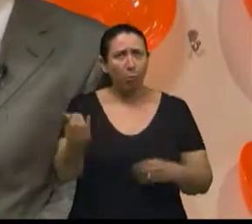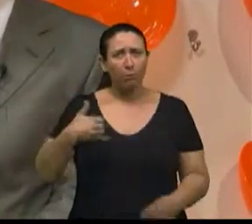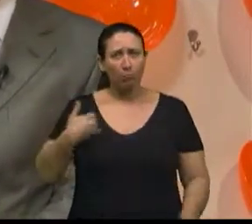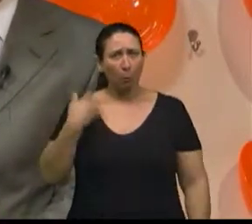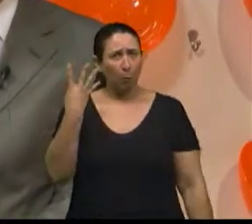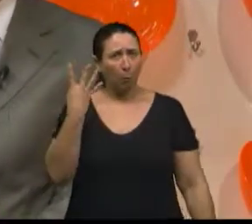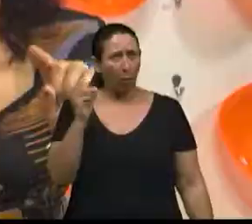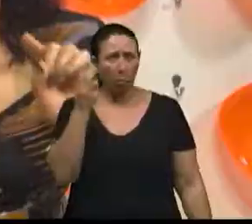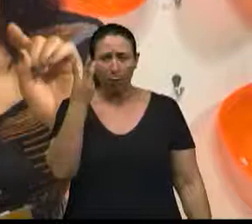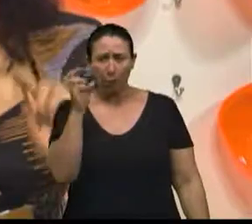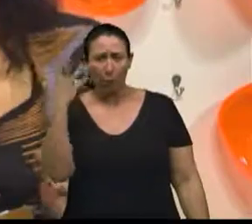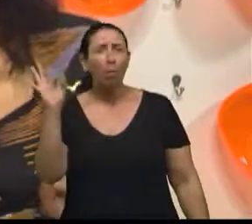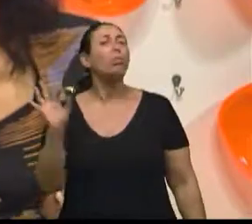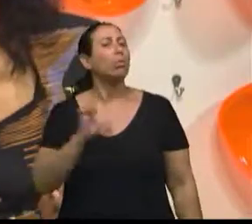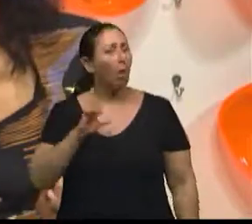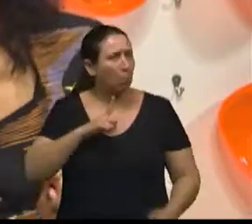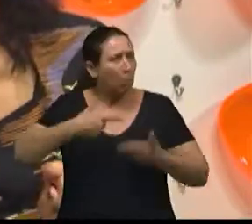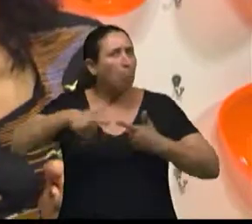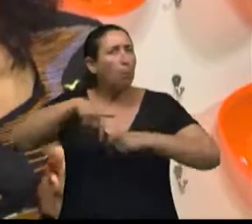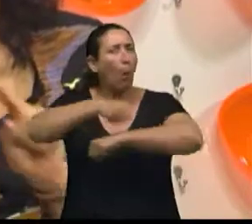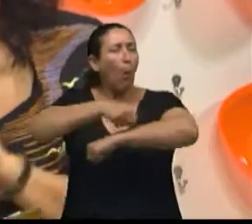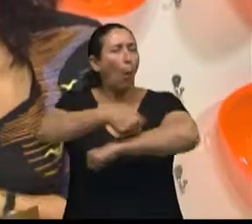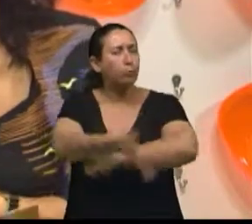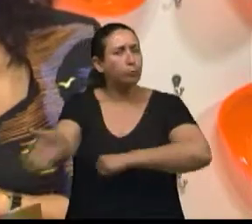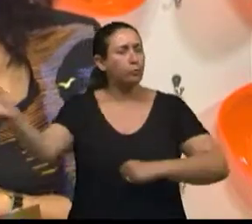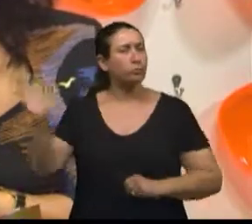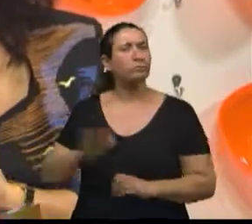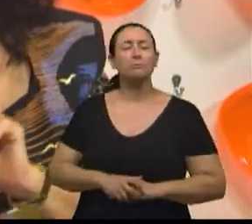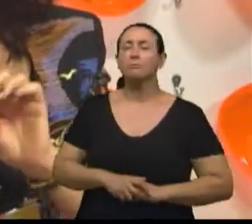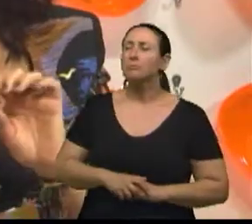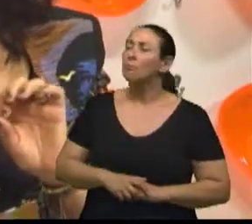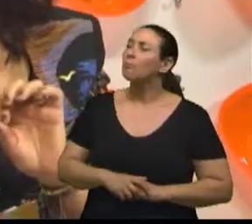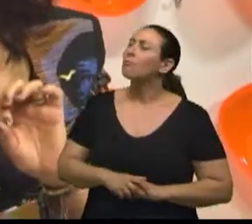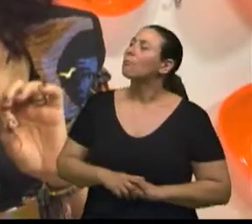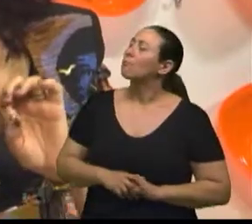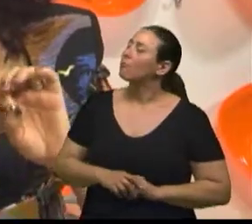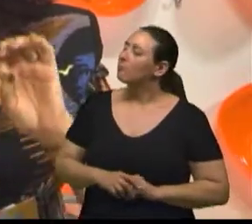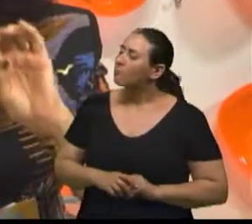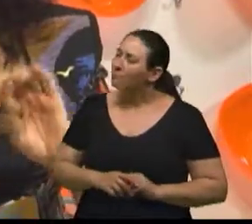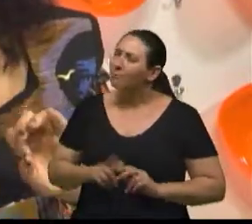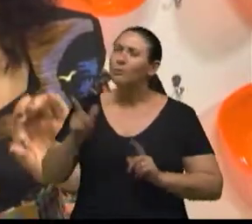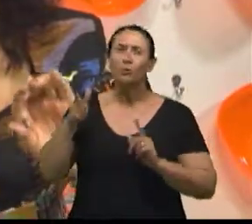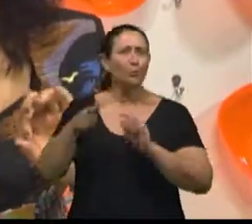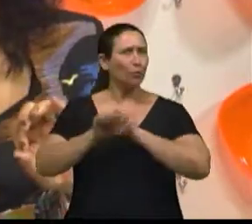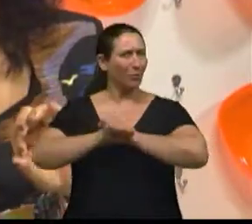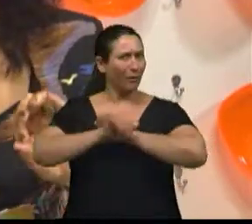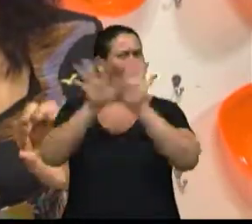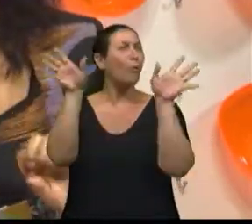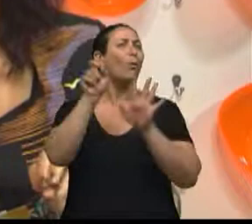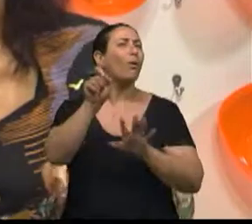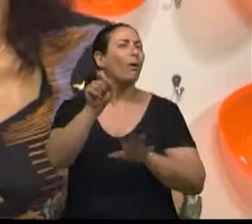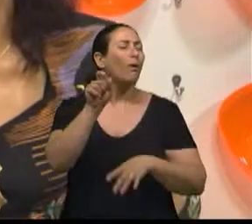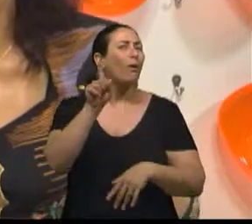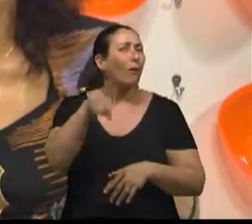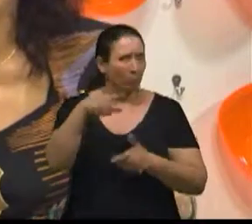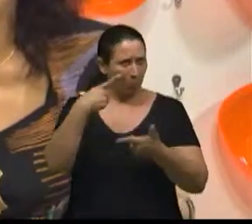grande chance de fratura. que fica muito claro para nós na explicação do doutor, de que o problema maior até não é a queda,